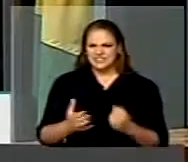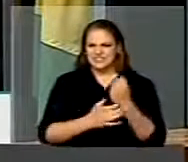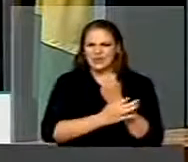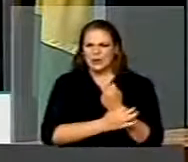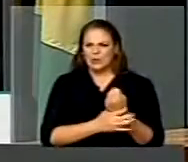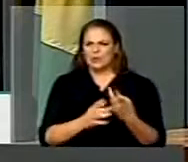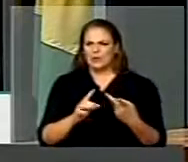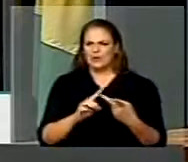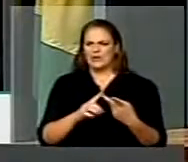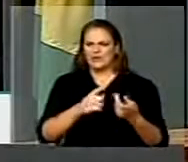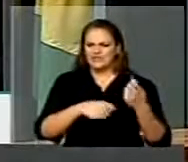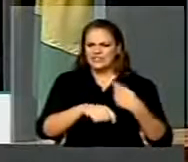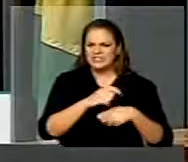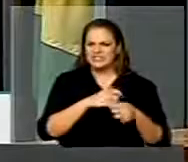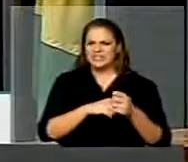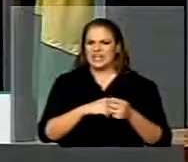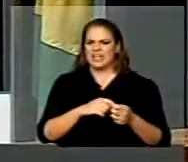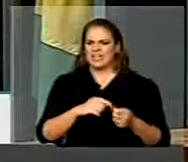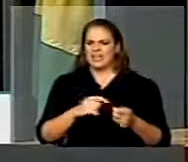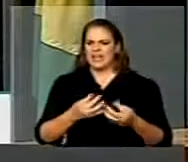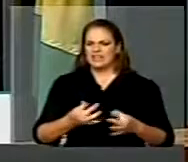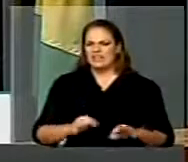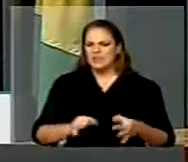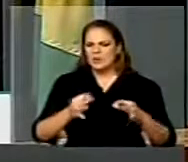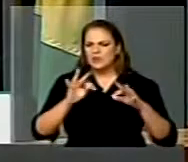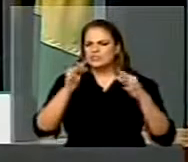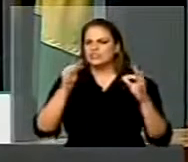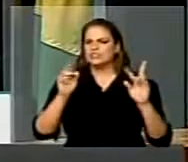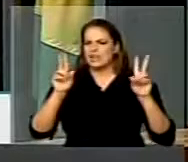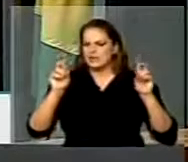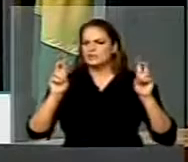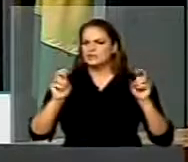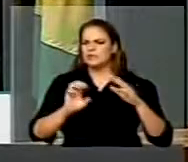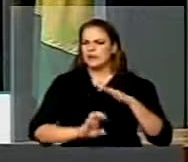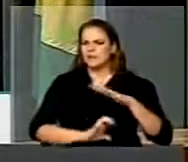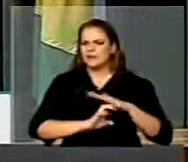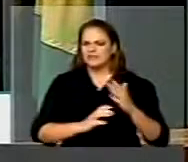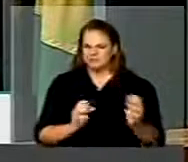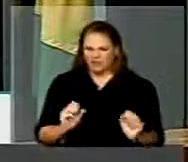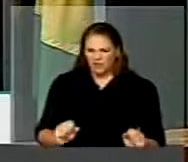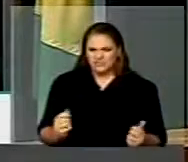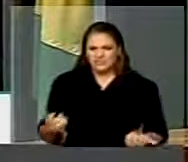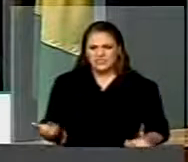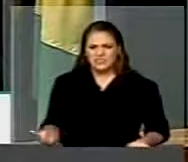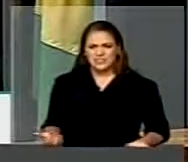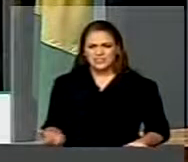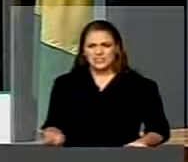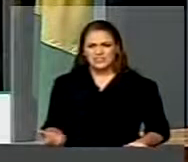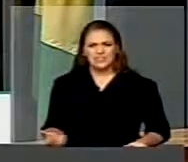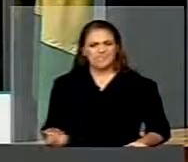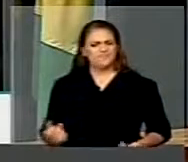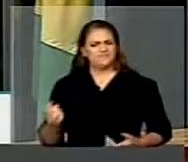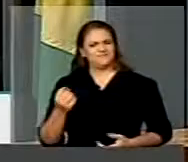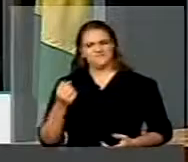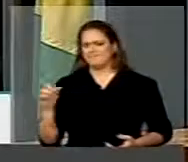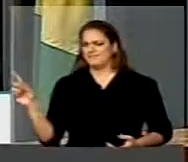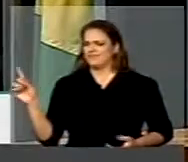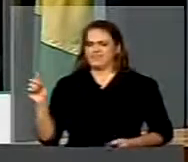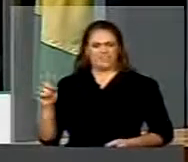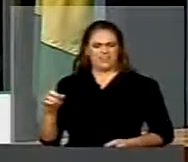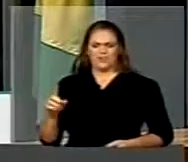financeira e até na área tecnológica. E isso, sem dúvida, vai de